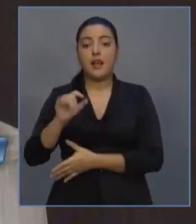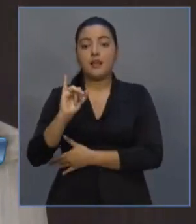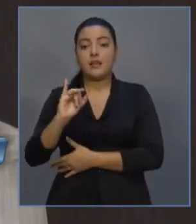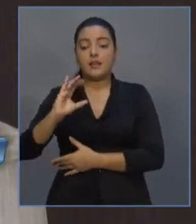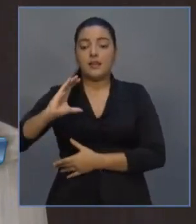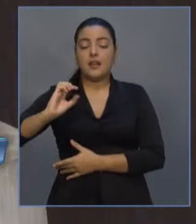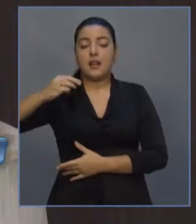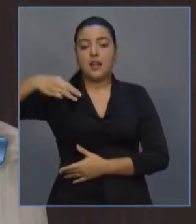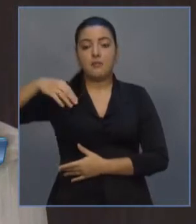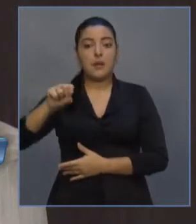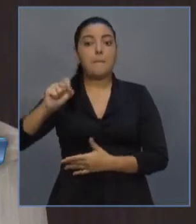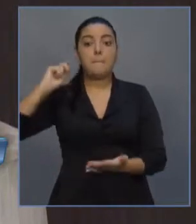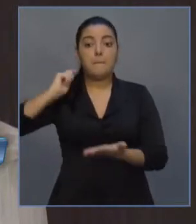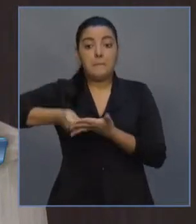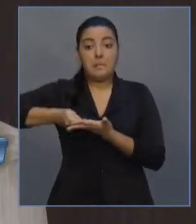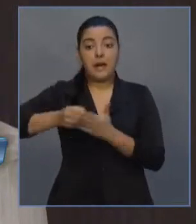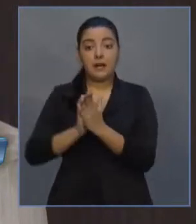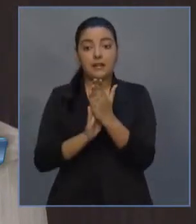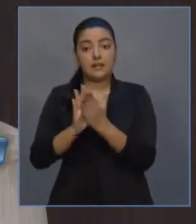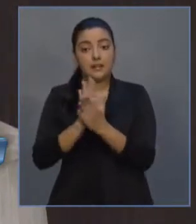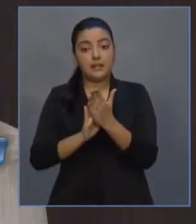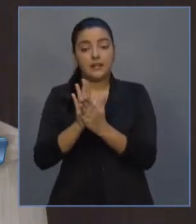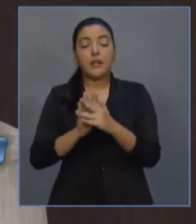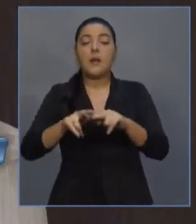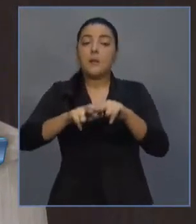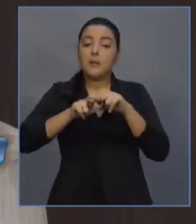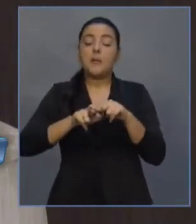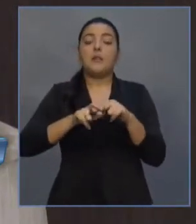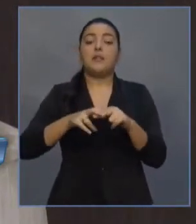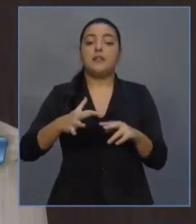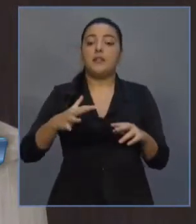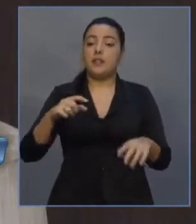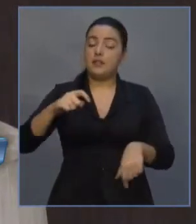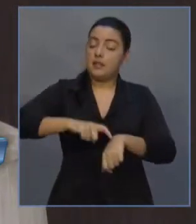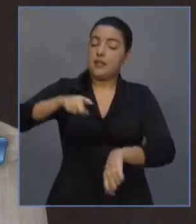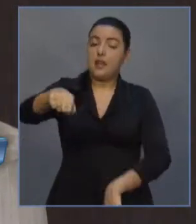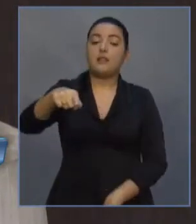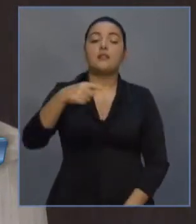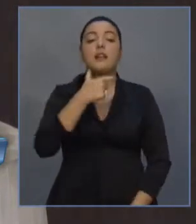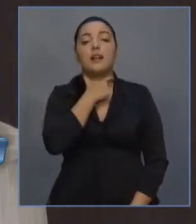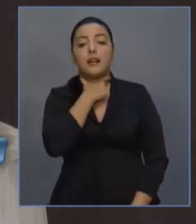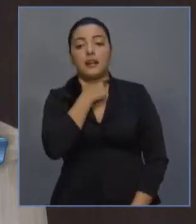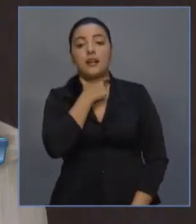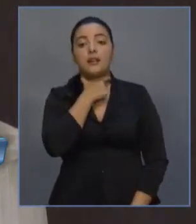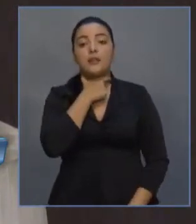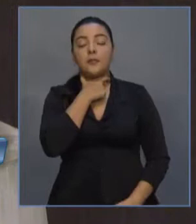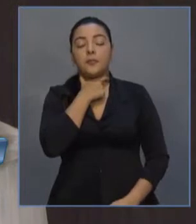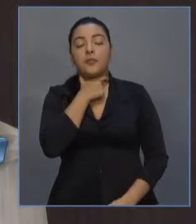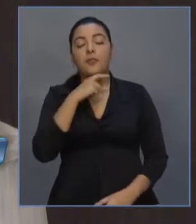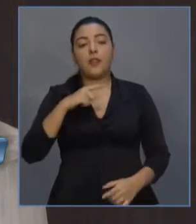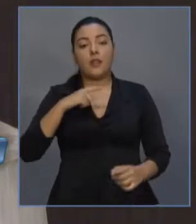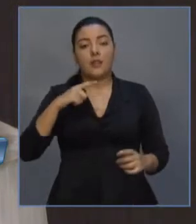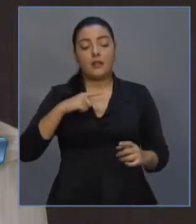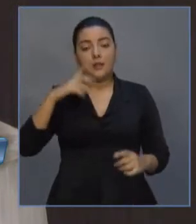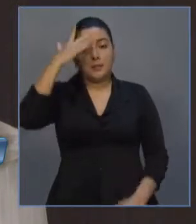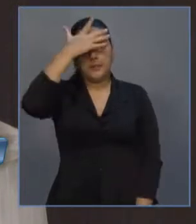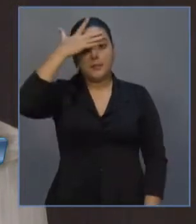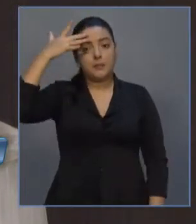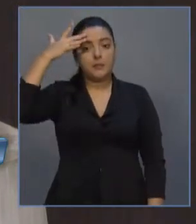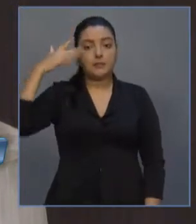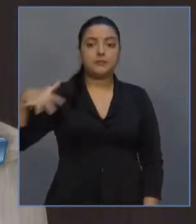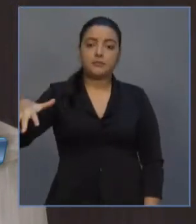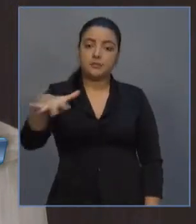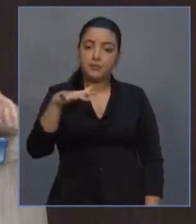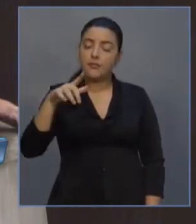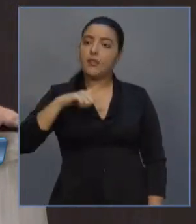Mas, no meio desta crise, uma crise que faz com que meio milhão de cearenses estejam